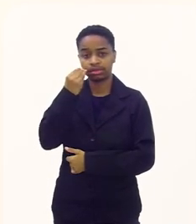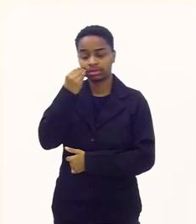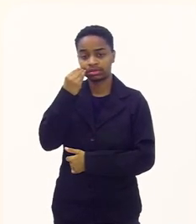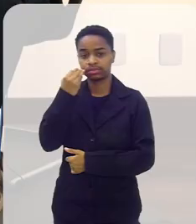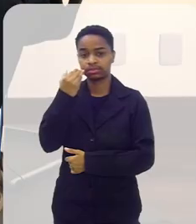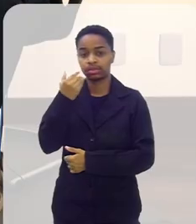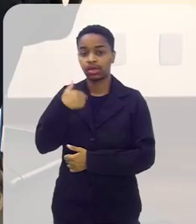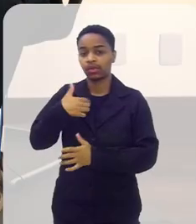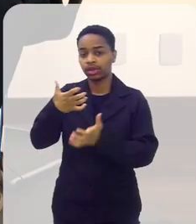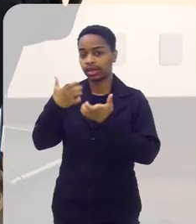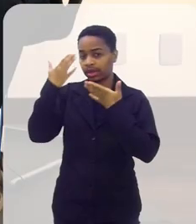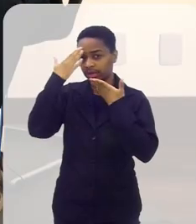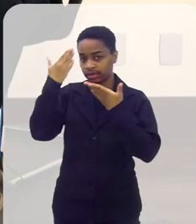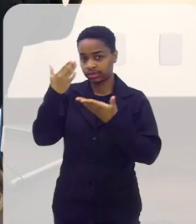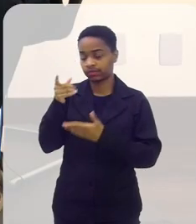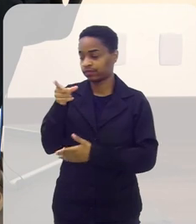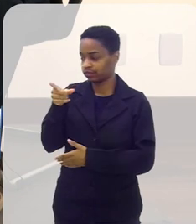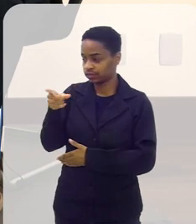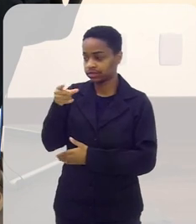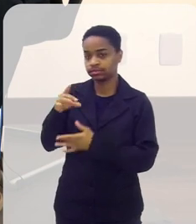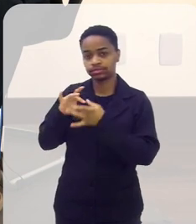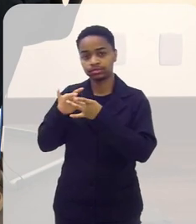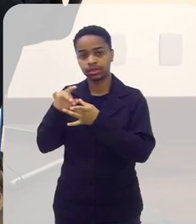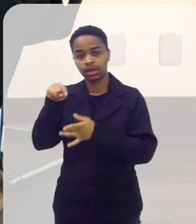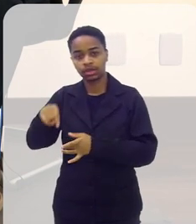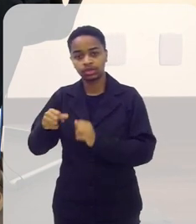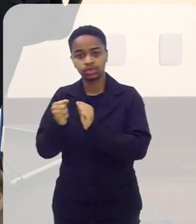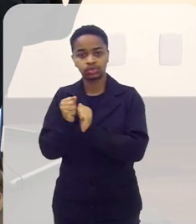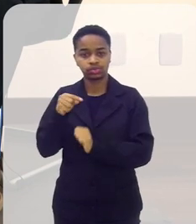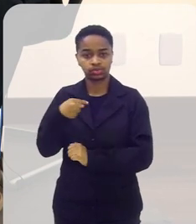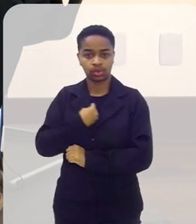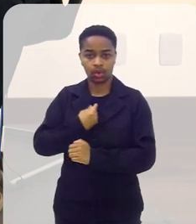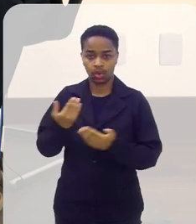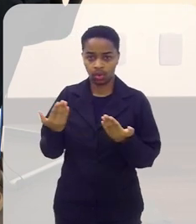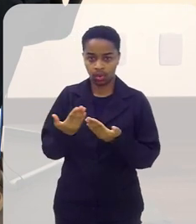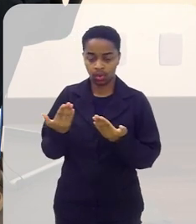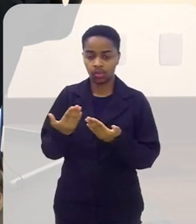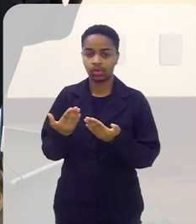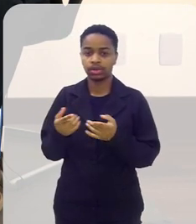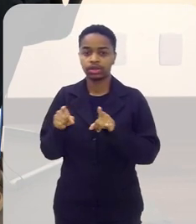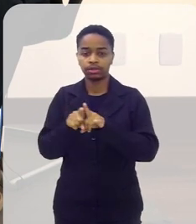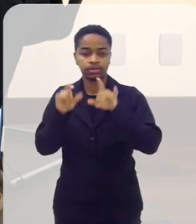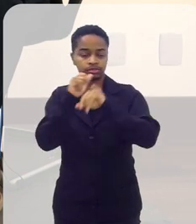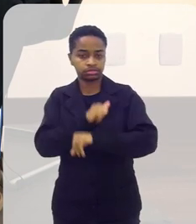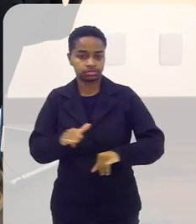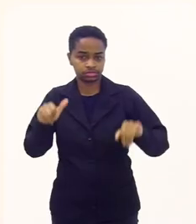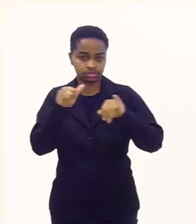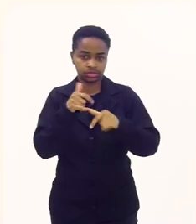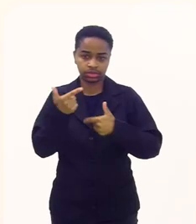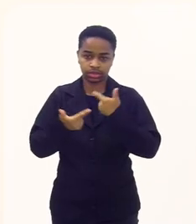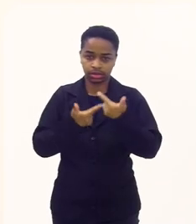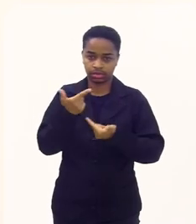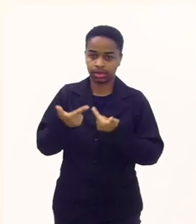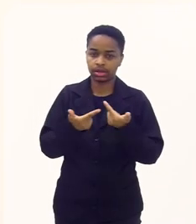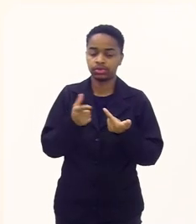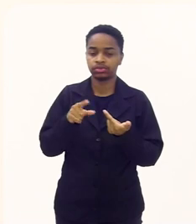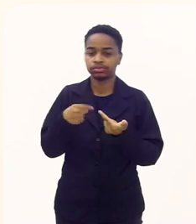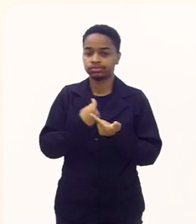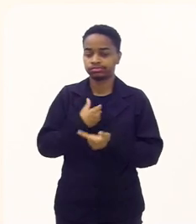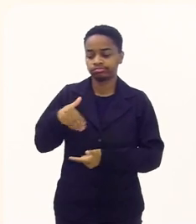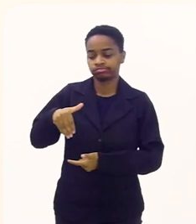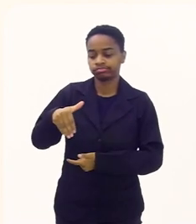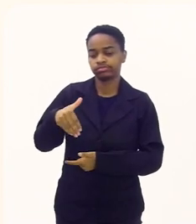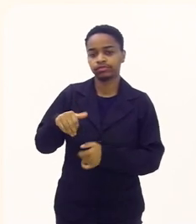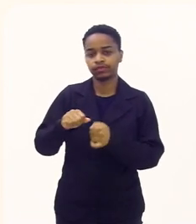é isso que nós estamos tentando fazer com certeza quero agradecer a você de estar aqui conosco hoje na divulgação dessa